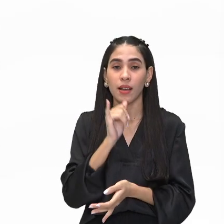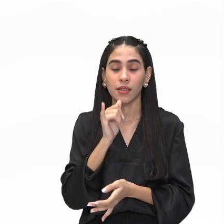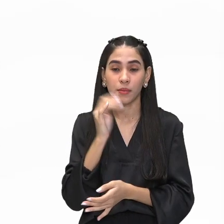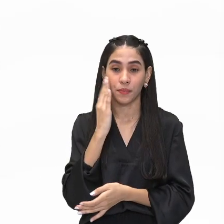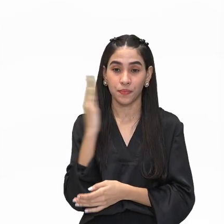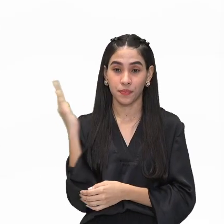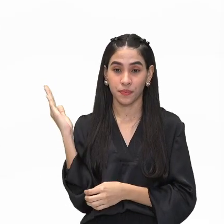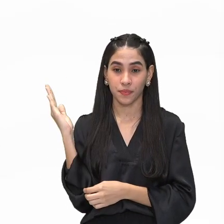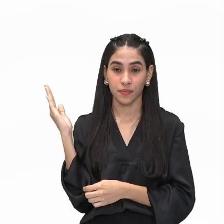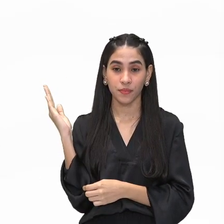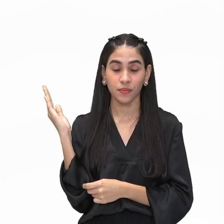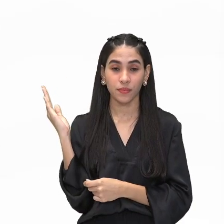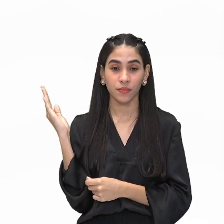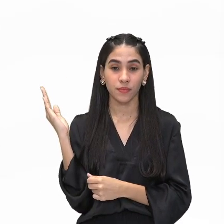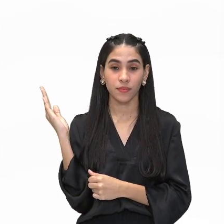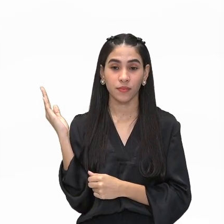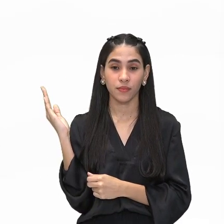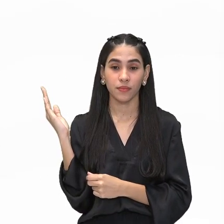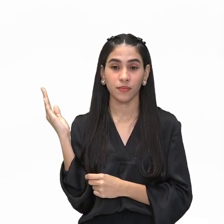para vocês.